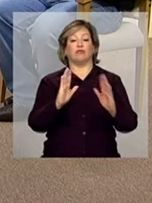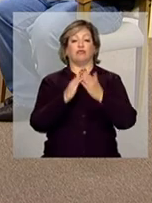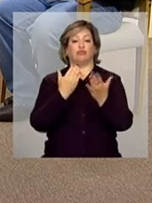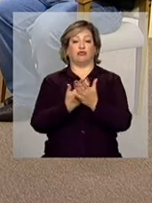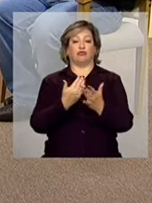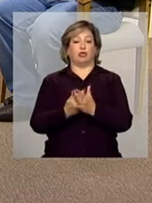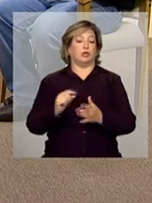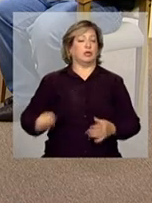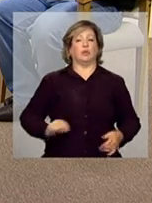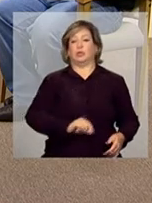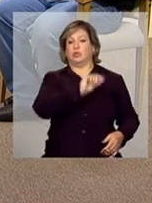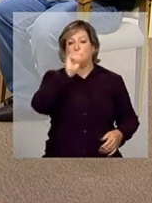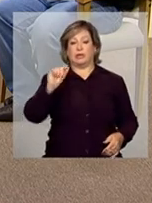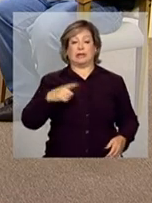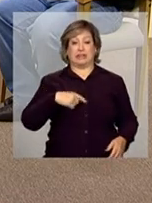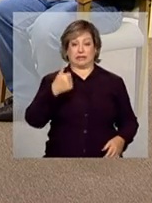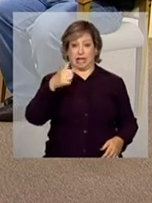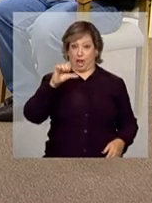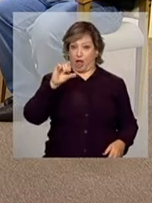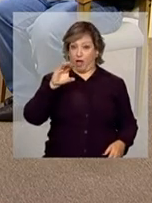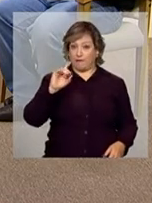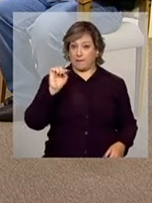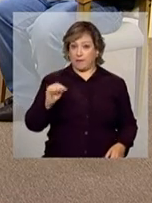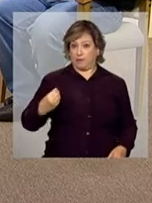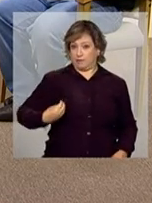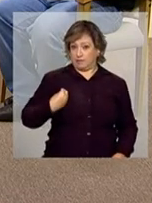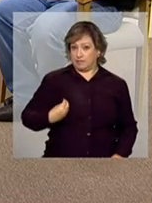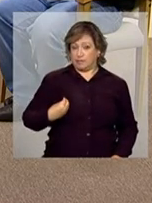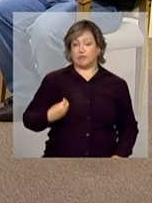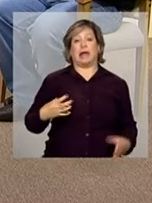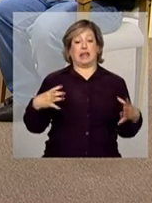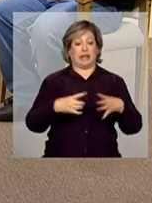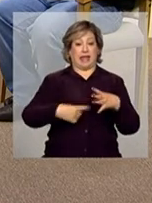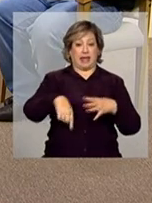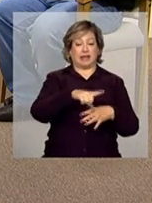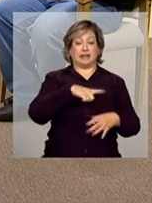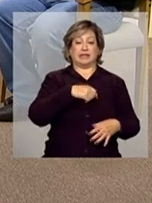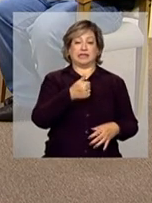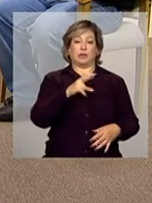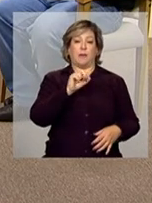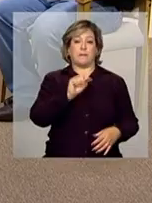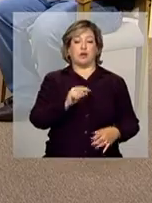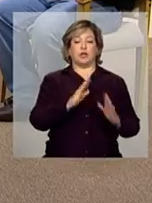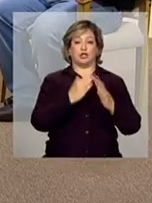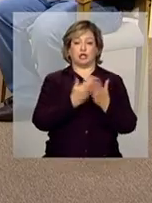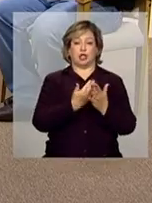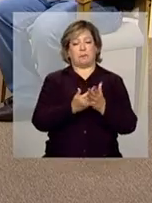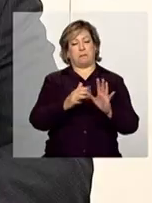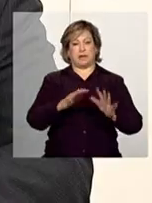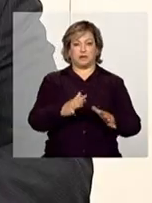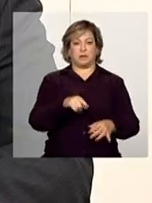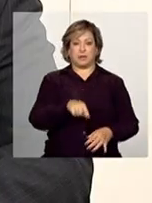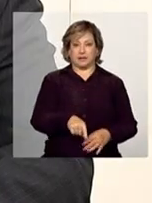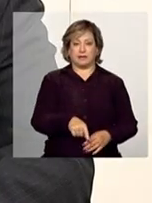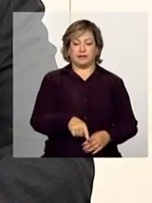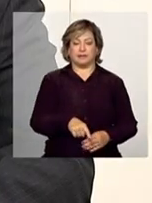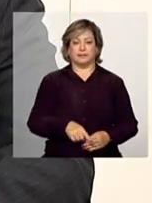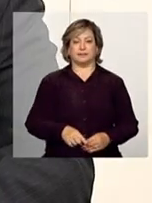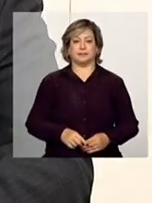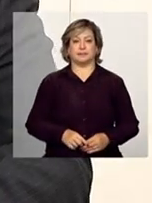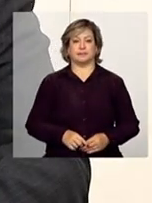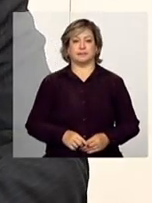190 mil que existem. Tem 150 mil escolas, mais ou menos, que